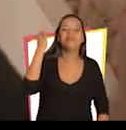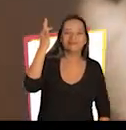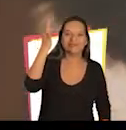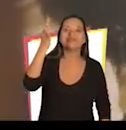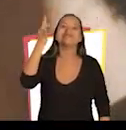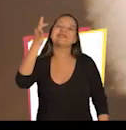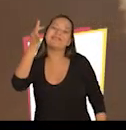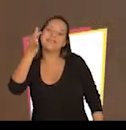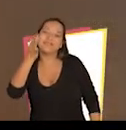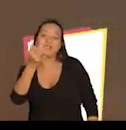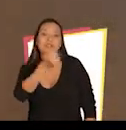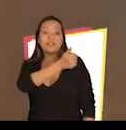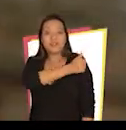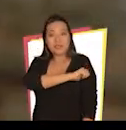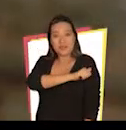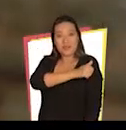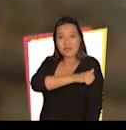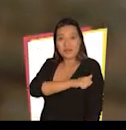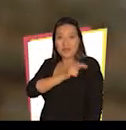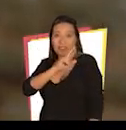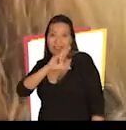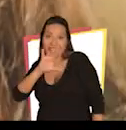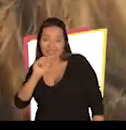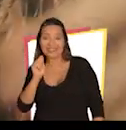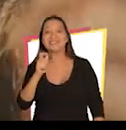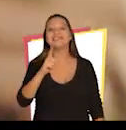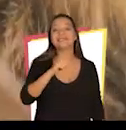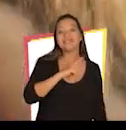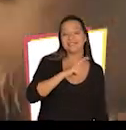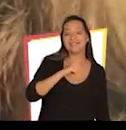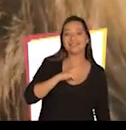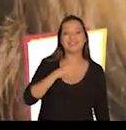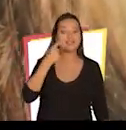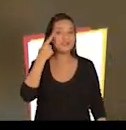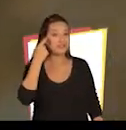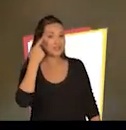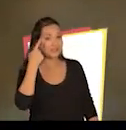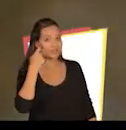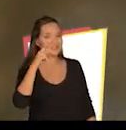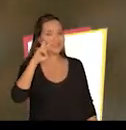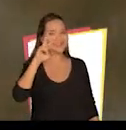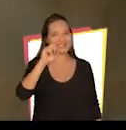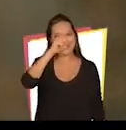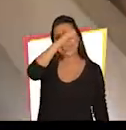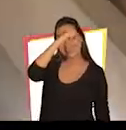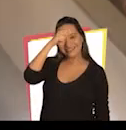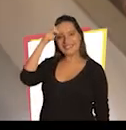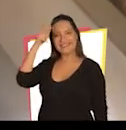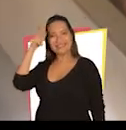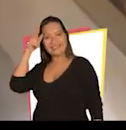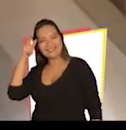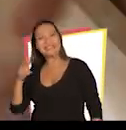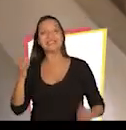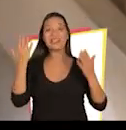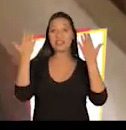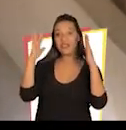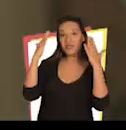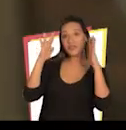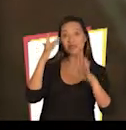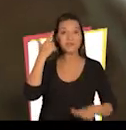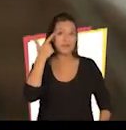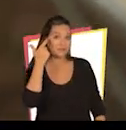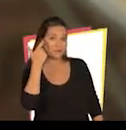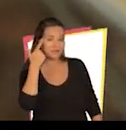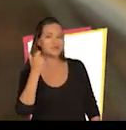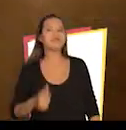Que o Rio de Janeiro vai ter Freixo 50, prefeito É o Freixo